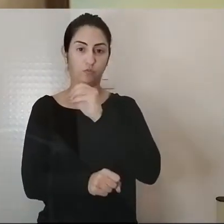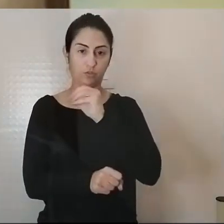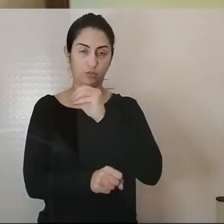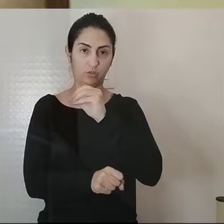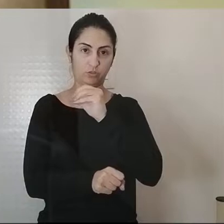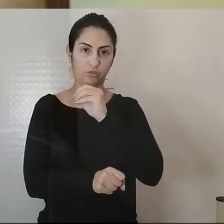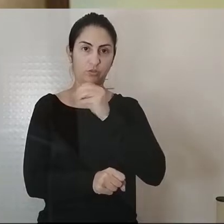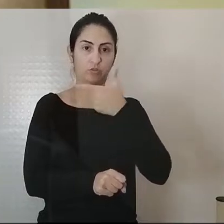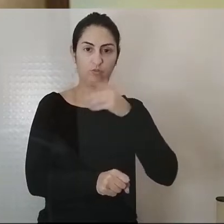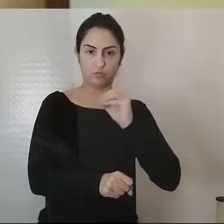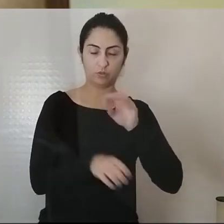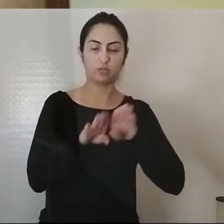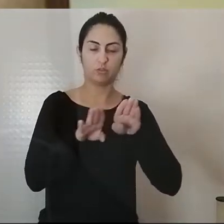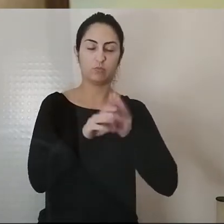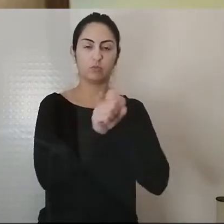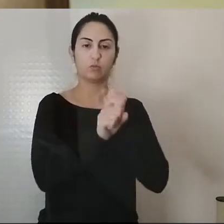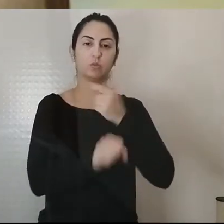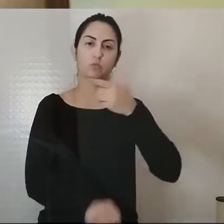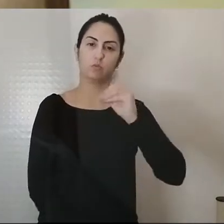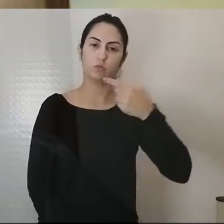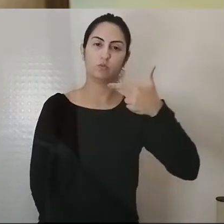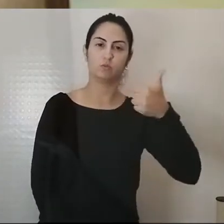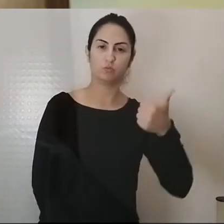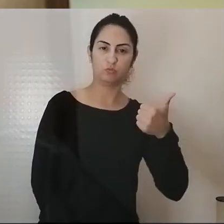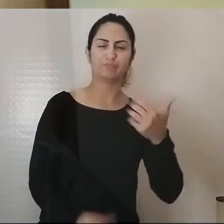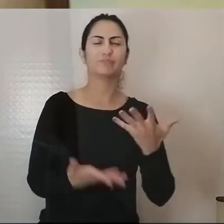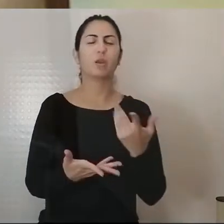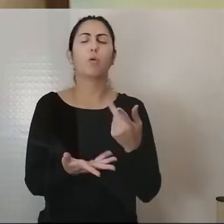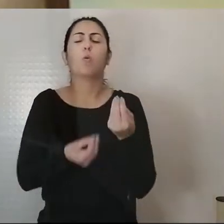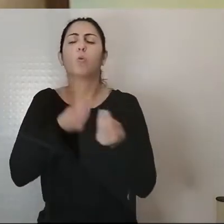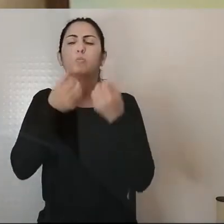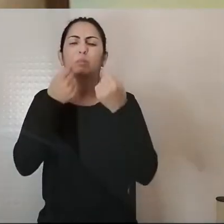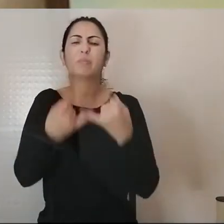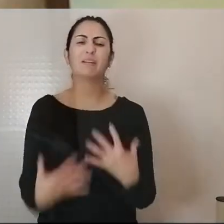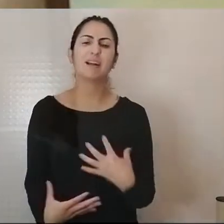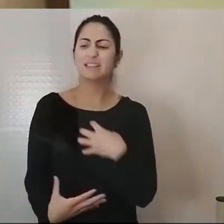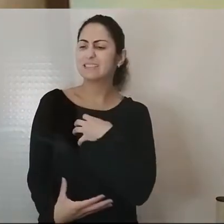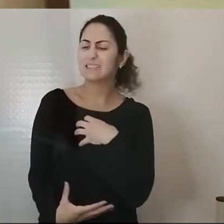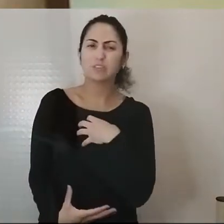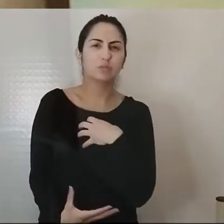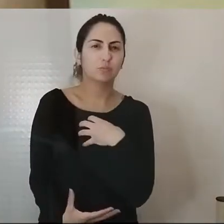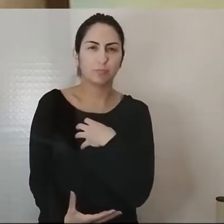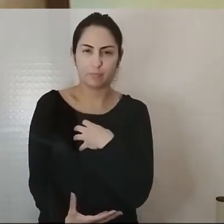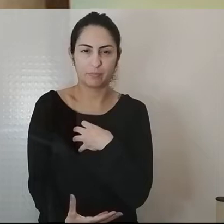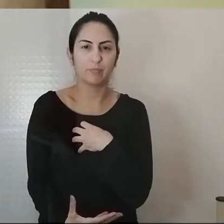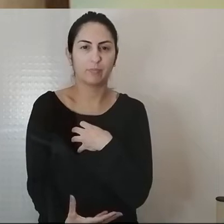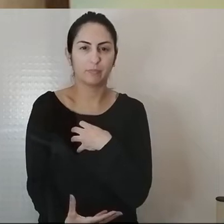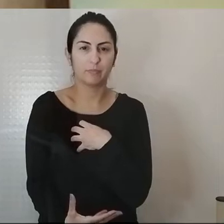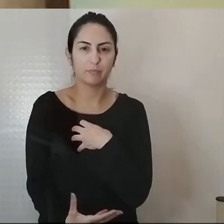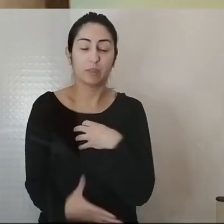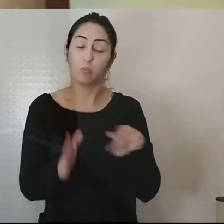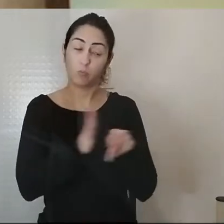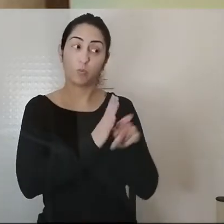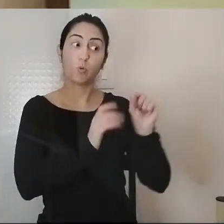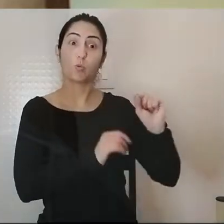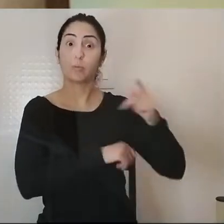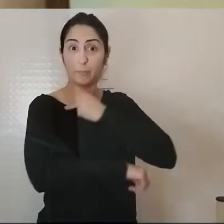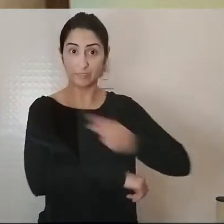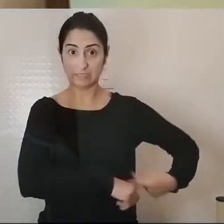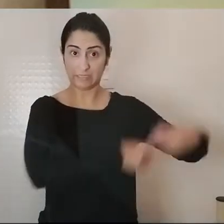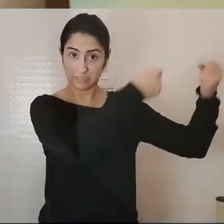este sentimento, a esta imploração, a este discurso do presidente,